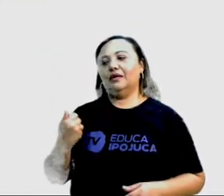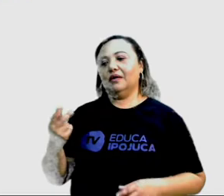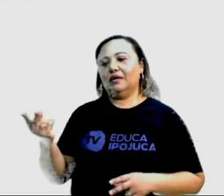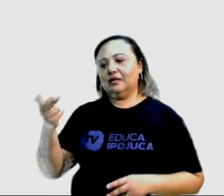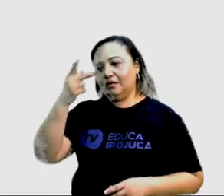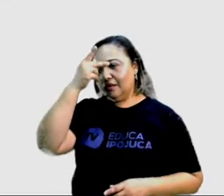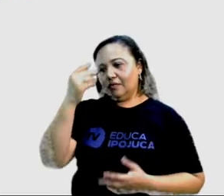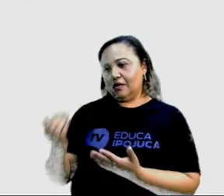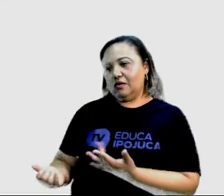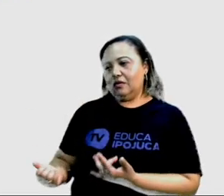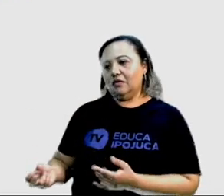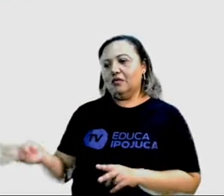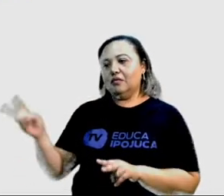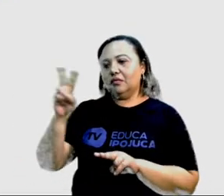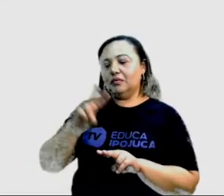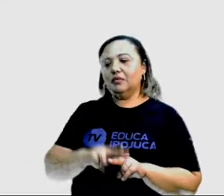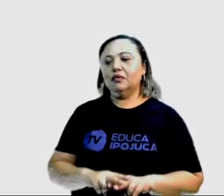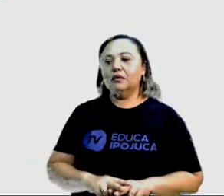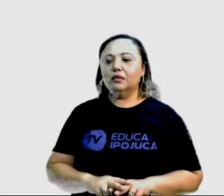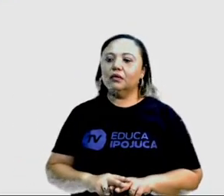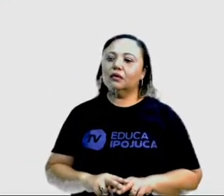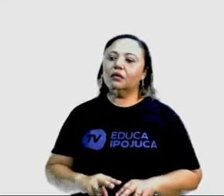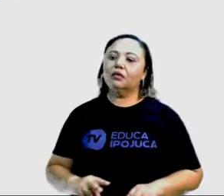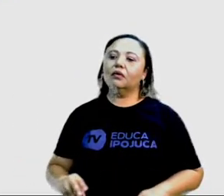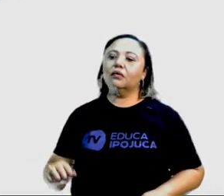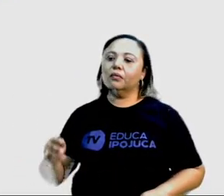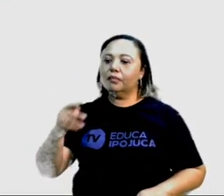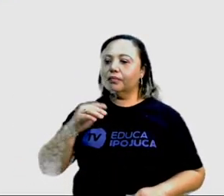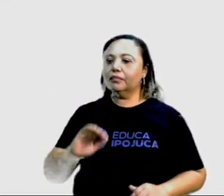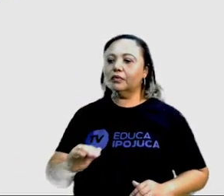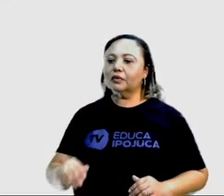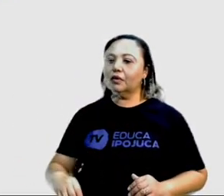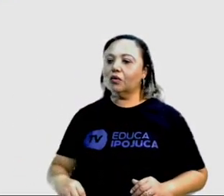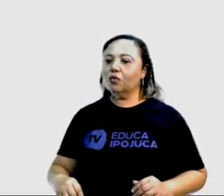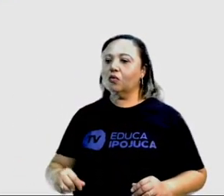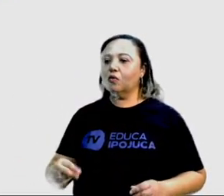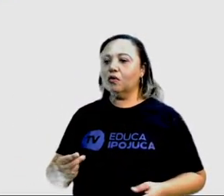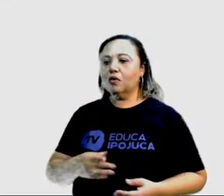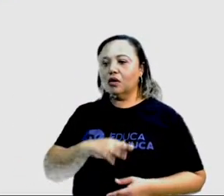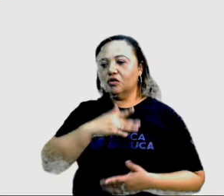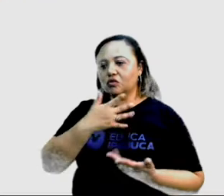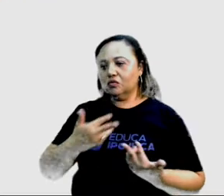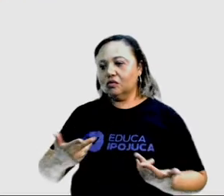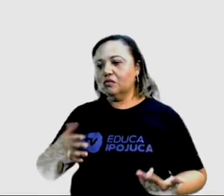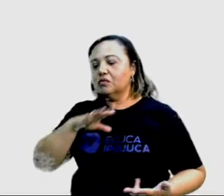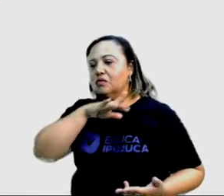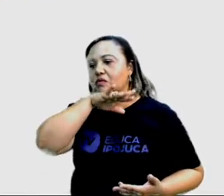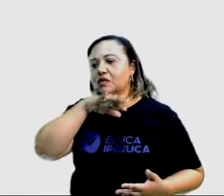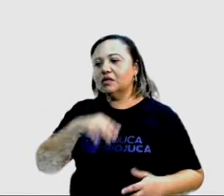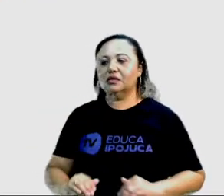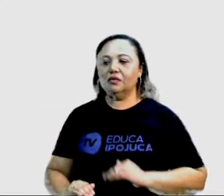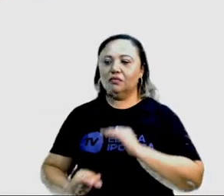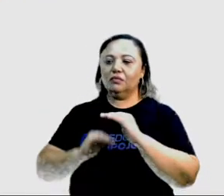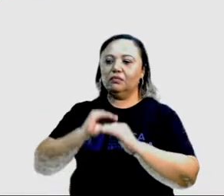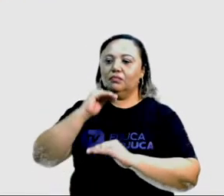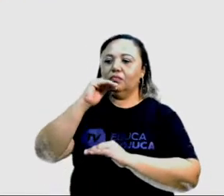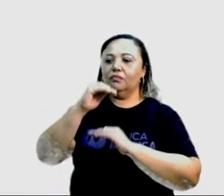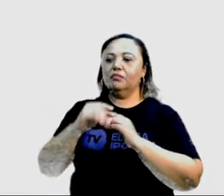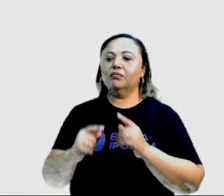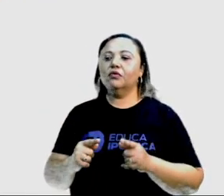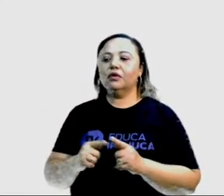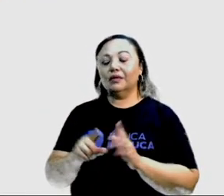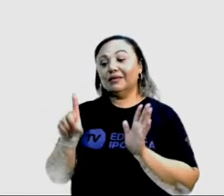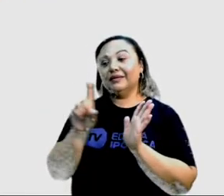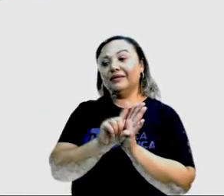Acreditam que a violência pode estar aumentando porque as penas que estão previstas em lei ou a aplicação delas